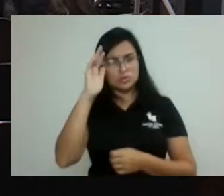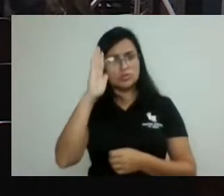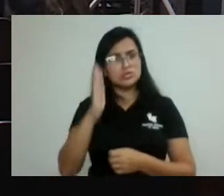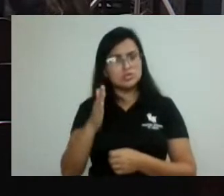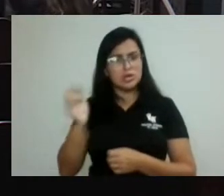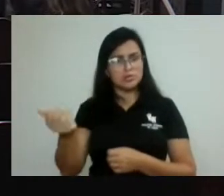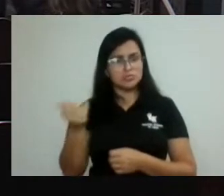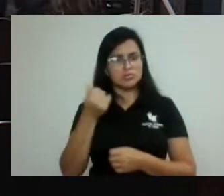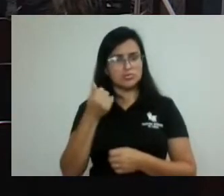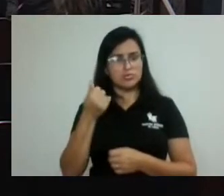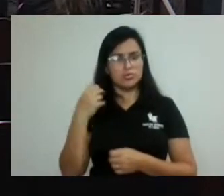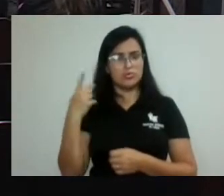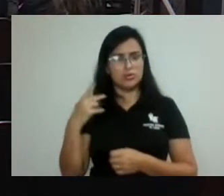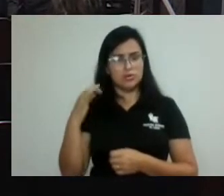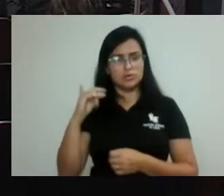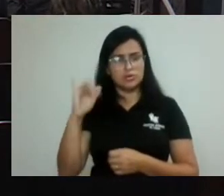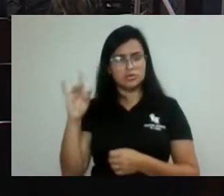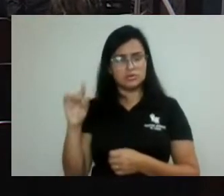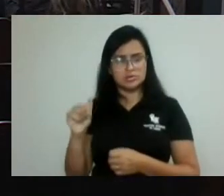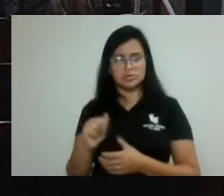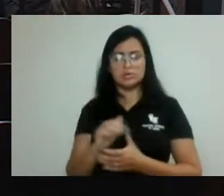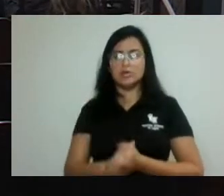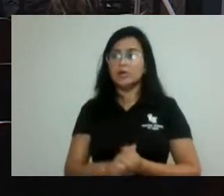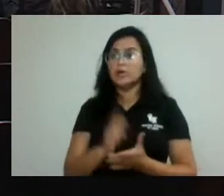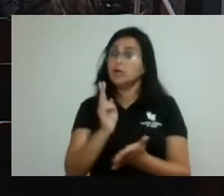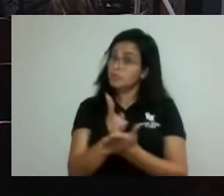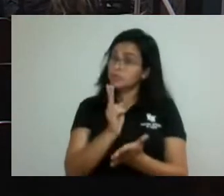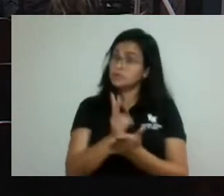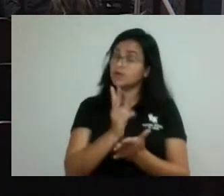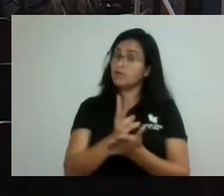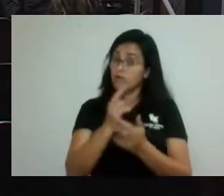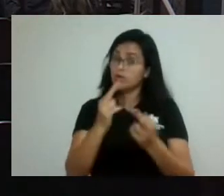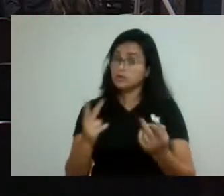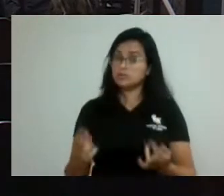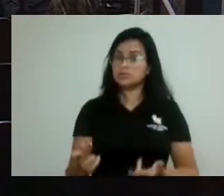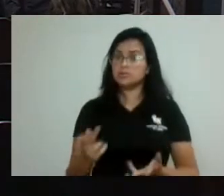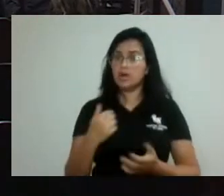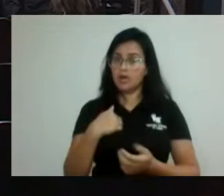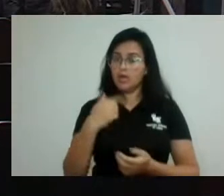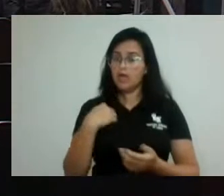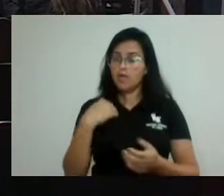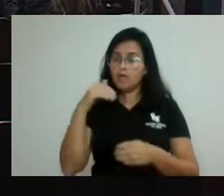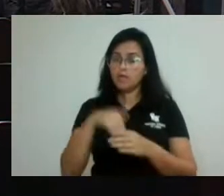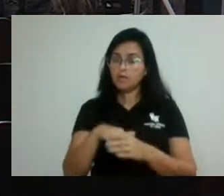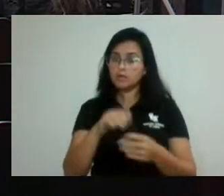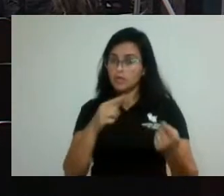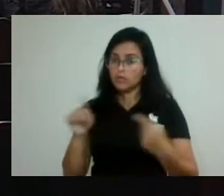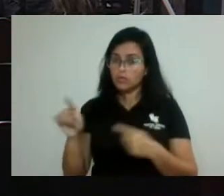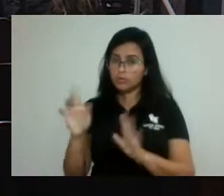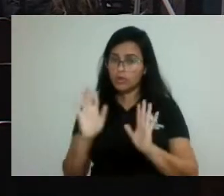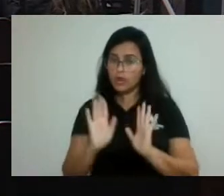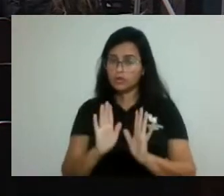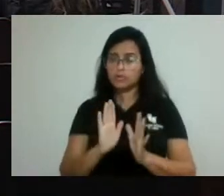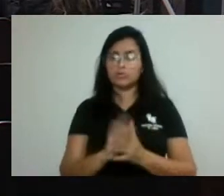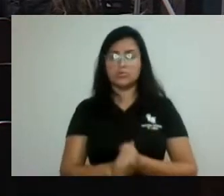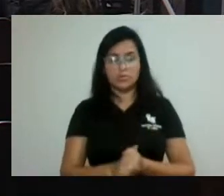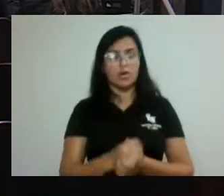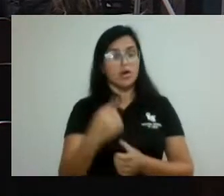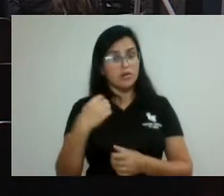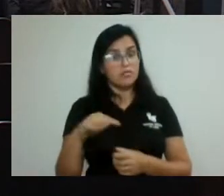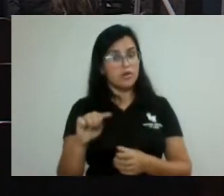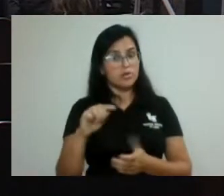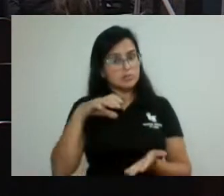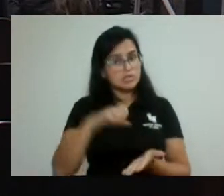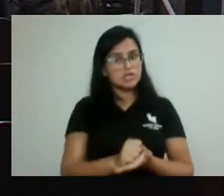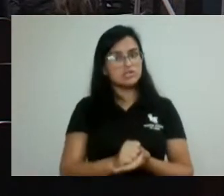Não, a mesma coisa, no número 4 aí, voto contrário. Vamos registrar em ata os votos contrários de